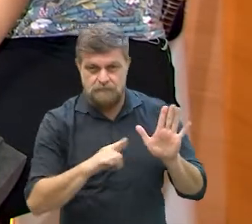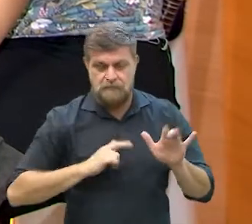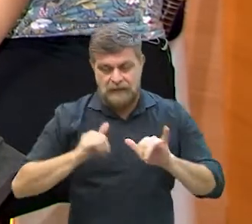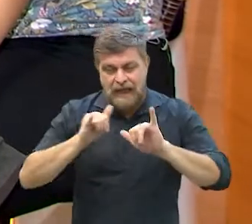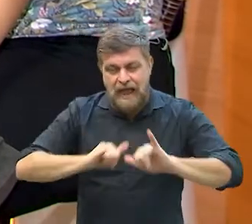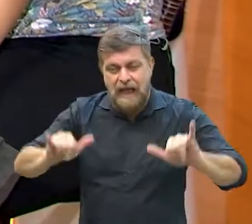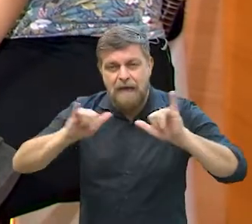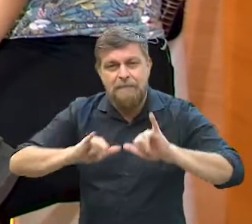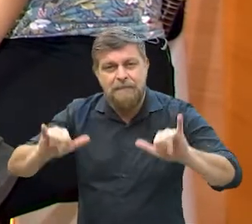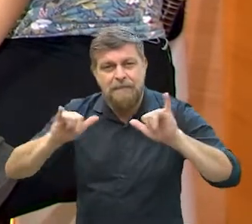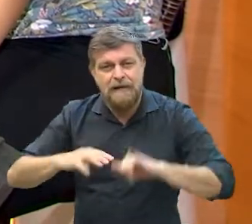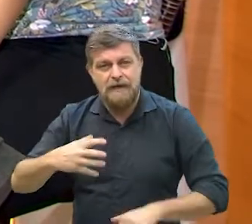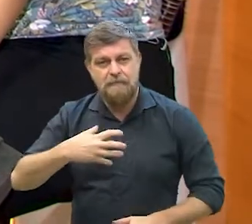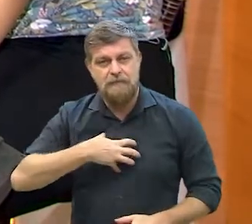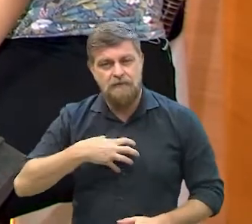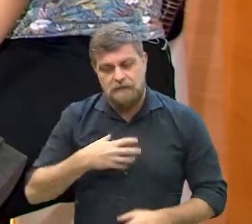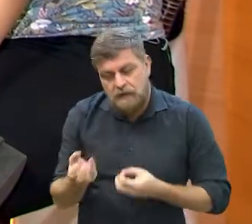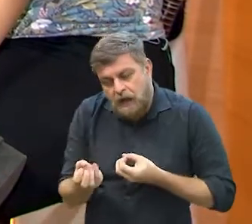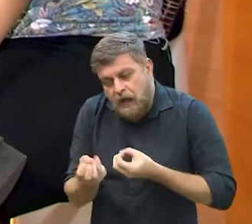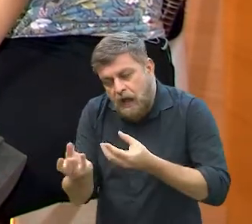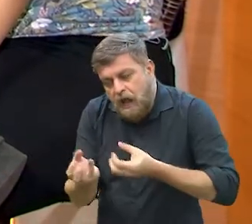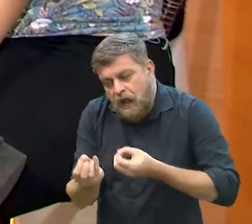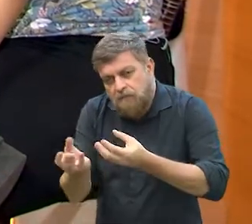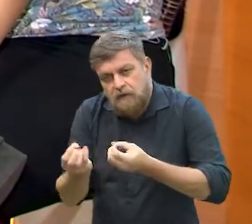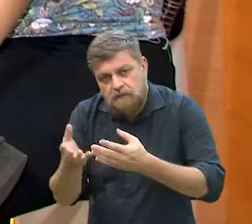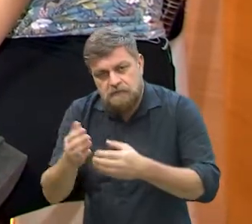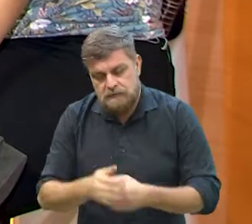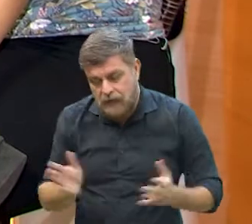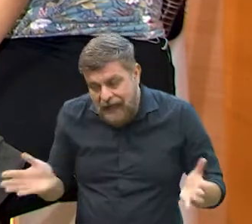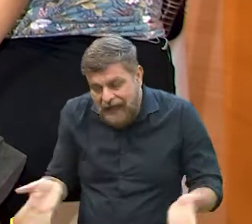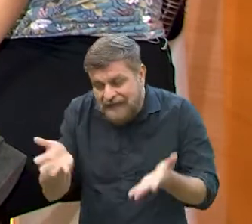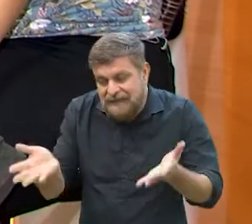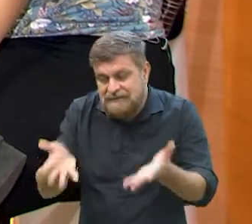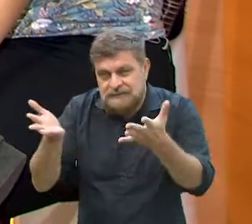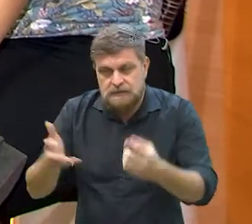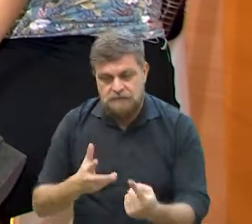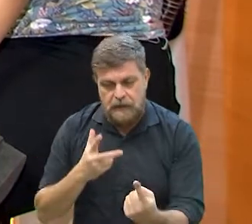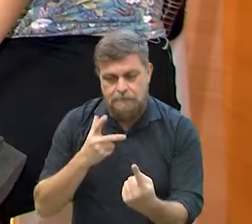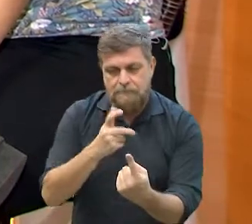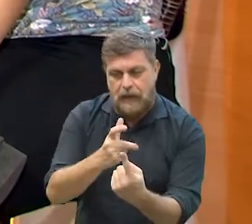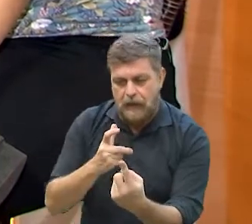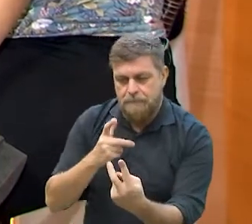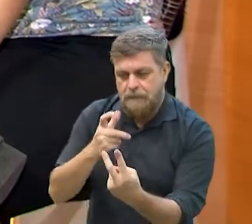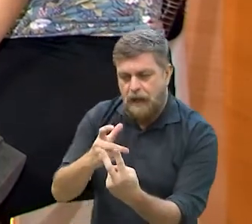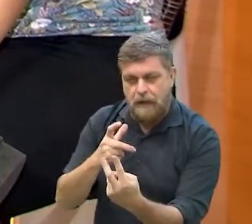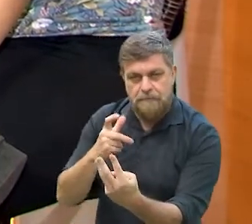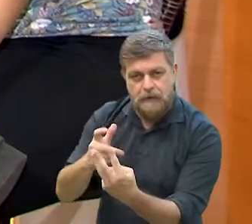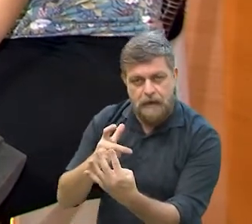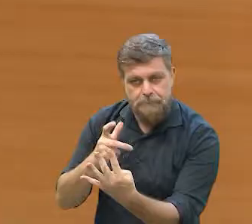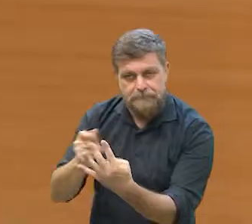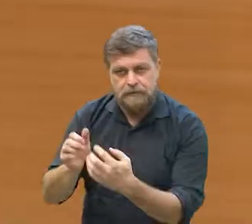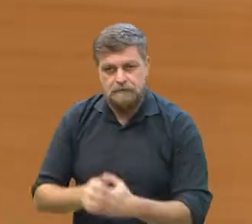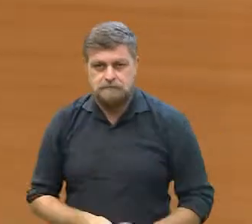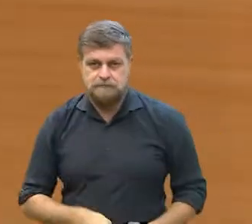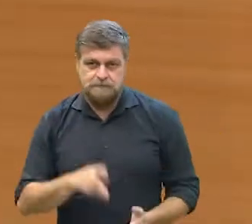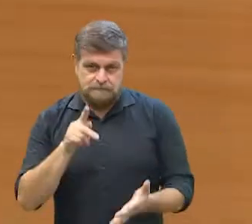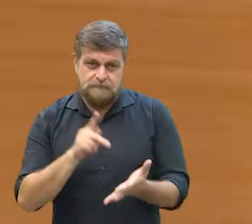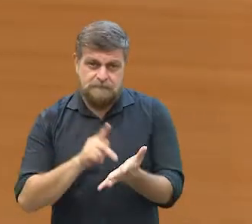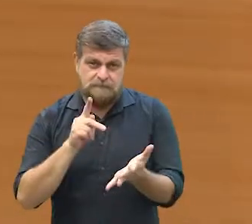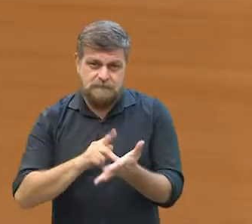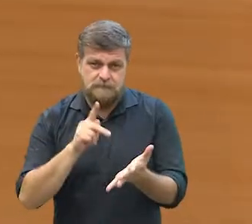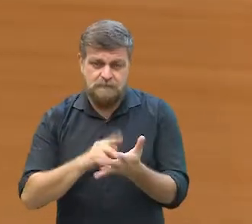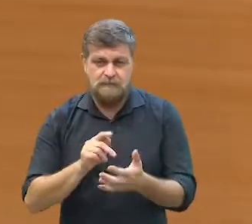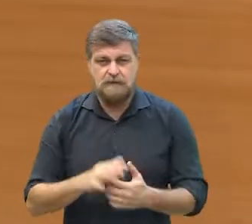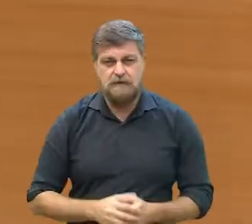que é a campanha permanente de sensibilização, informação e incentivo à vacinação. É, na